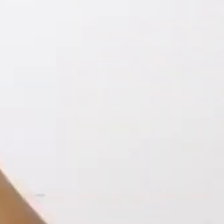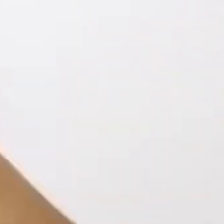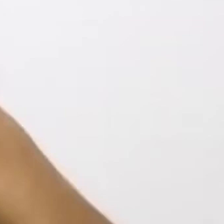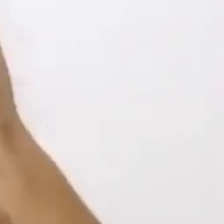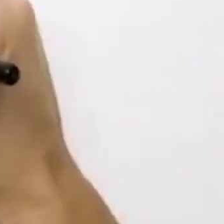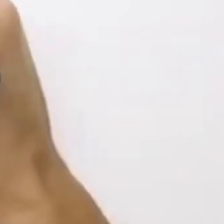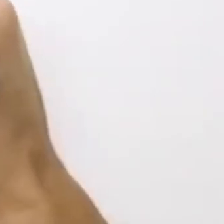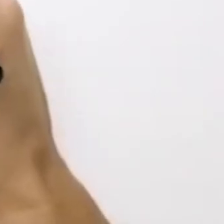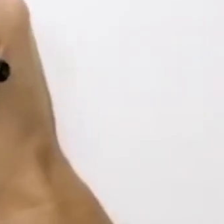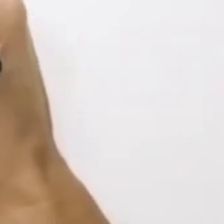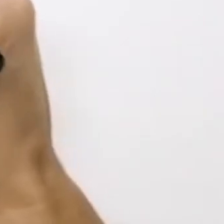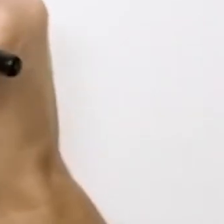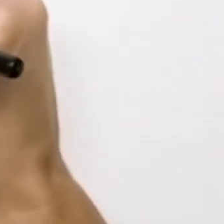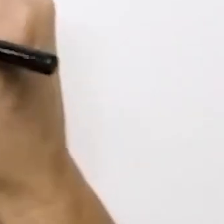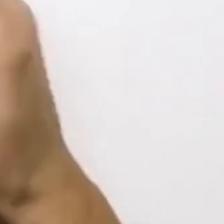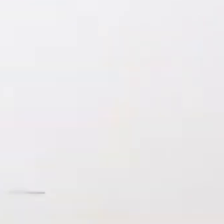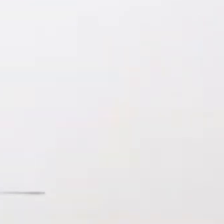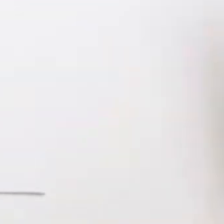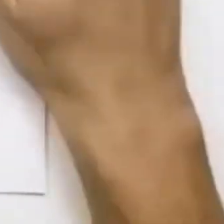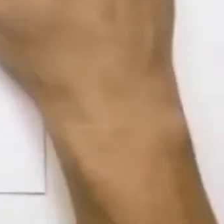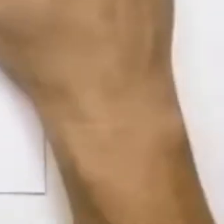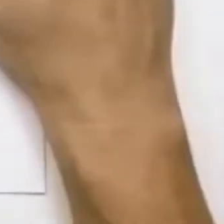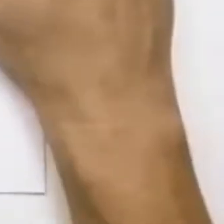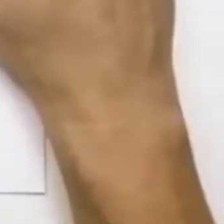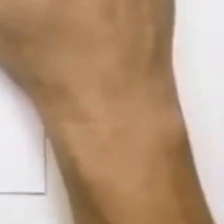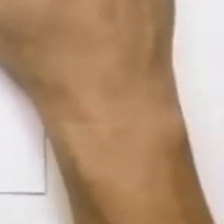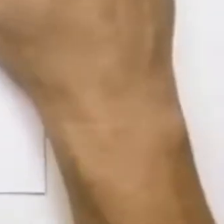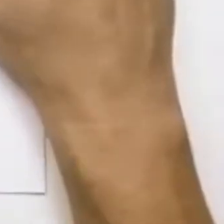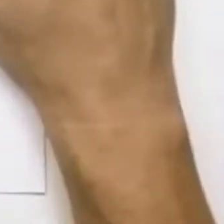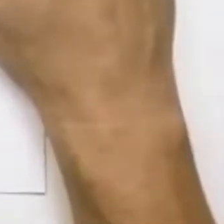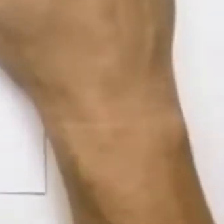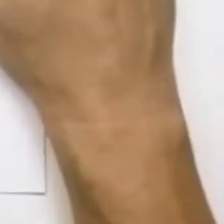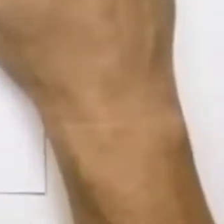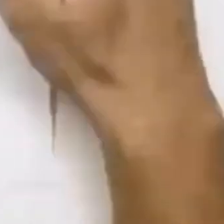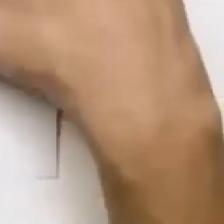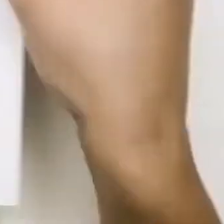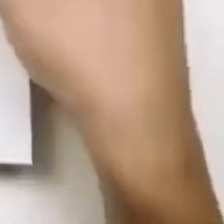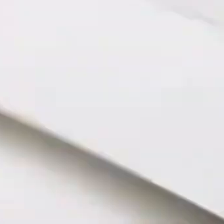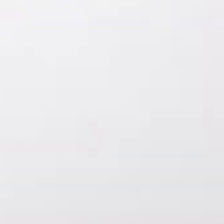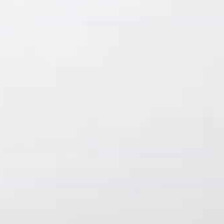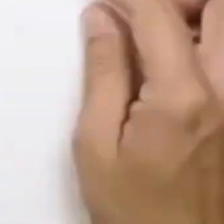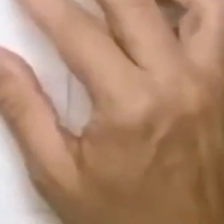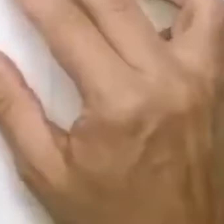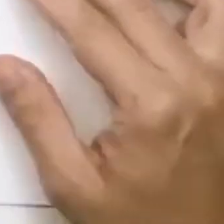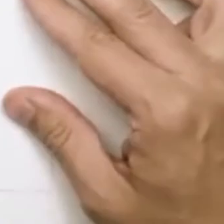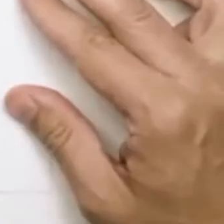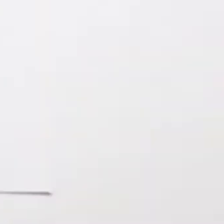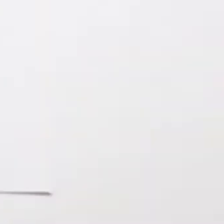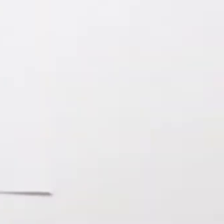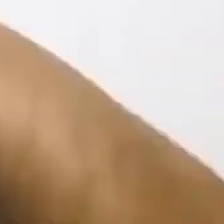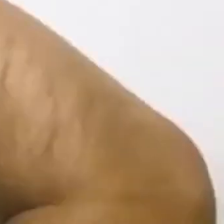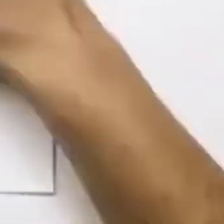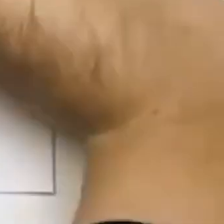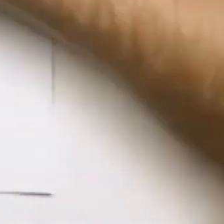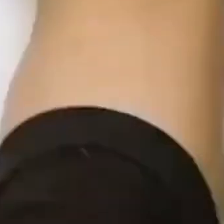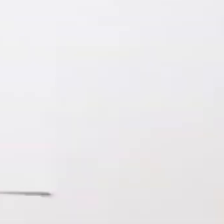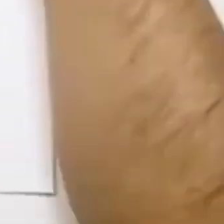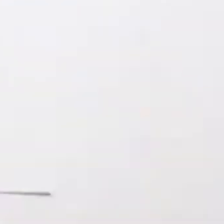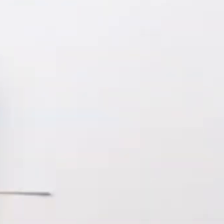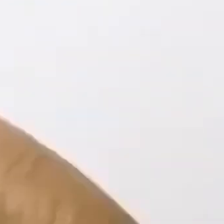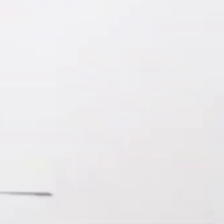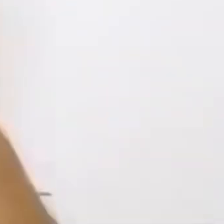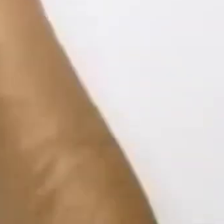nessas informações. Como identificar produtos orgânicos? No comércio,